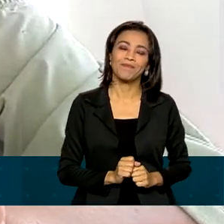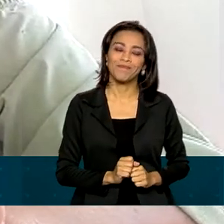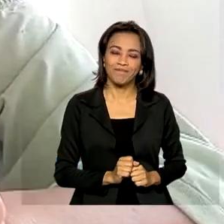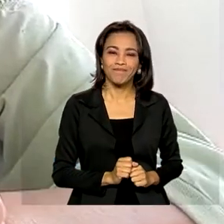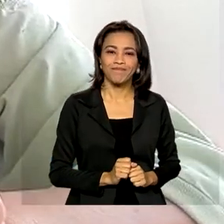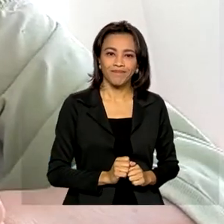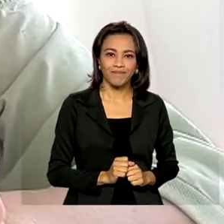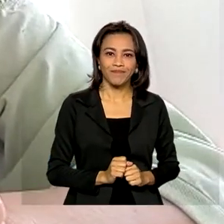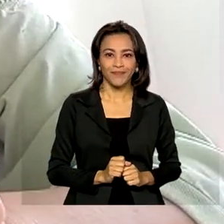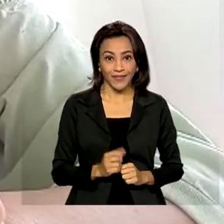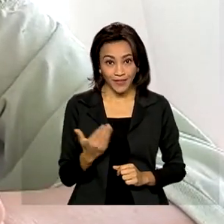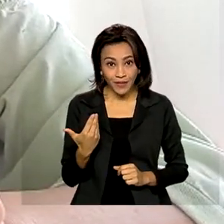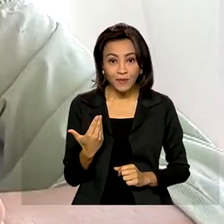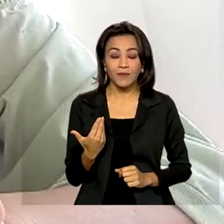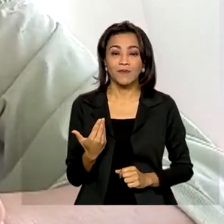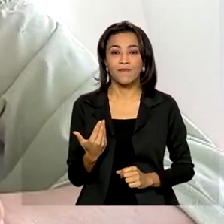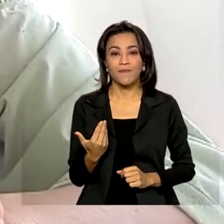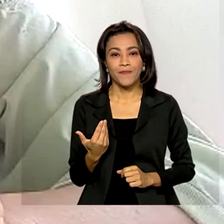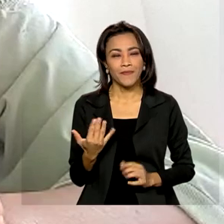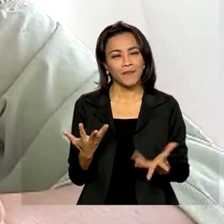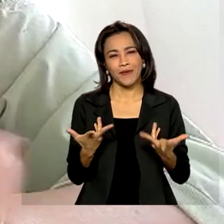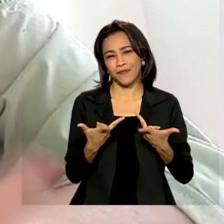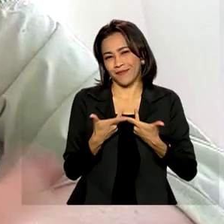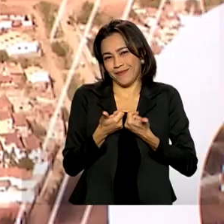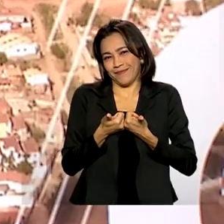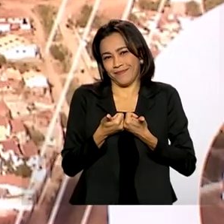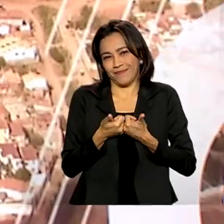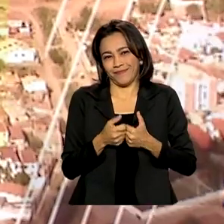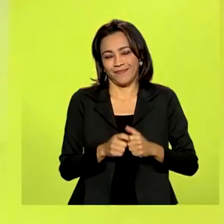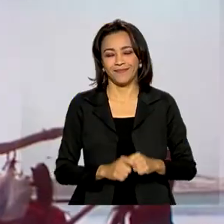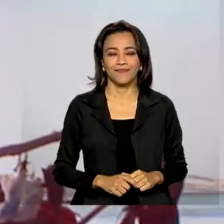maravilhosa.